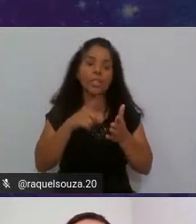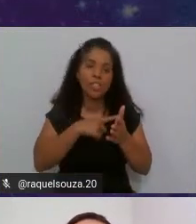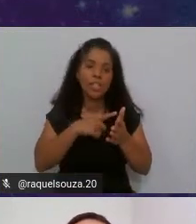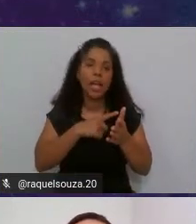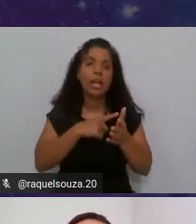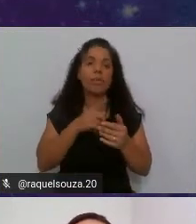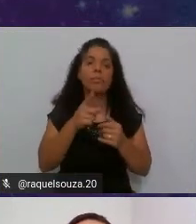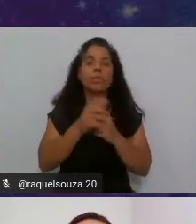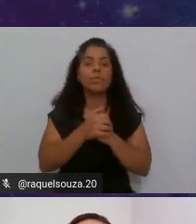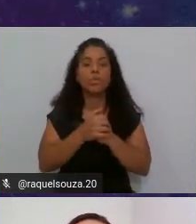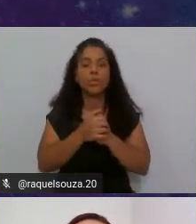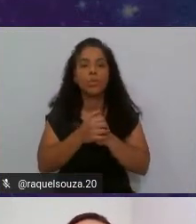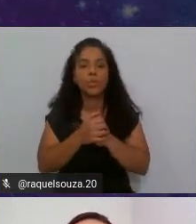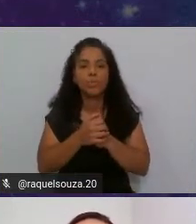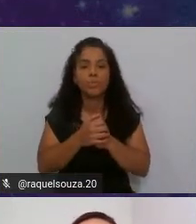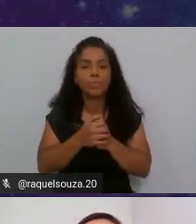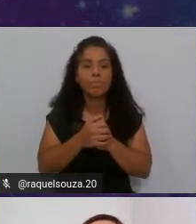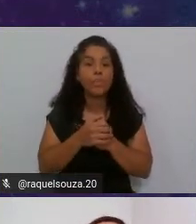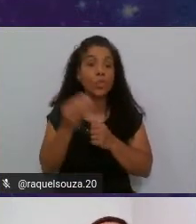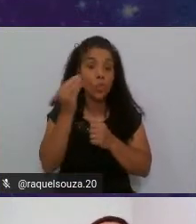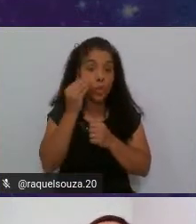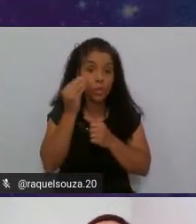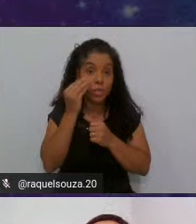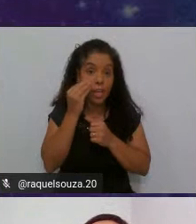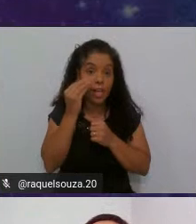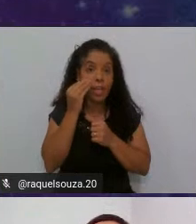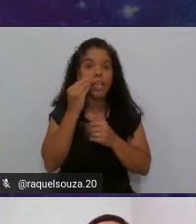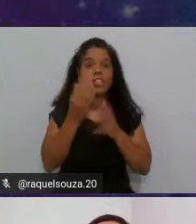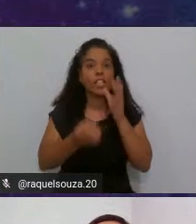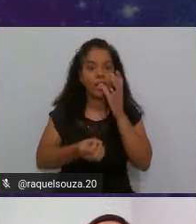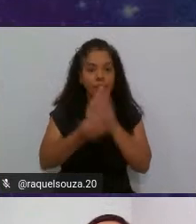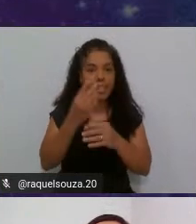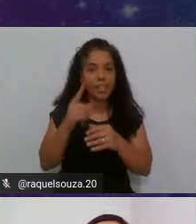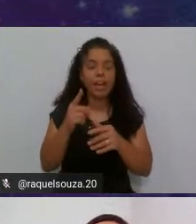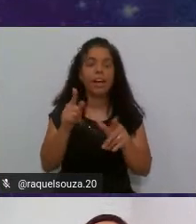o o nosso teste criado